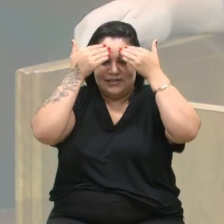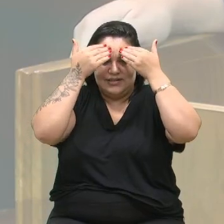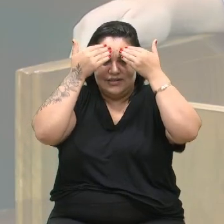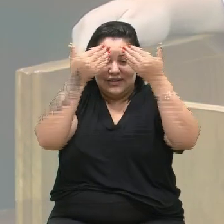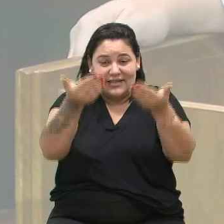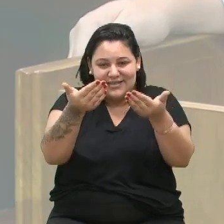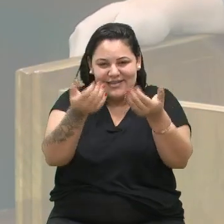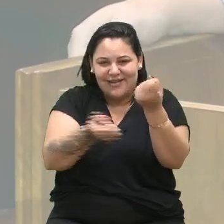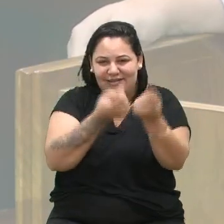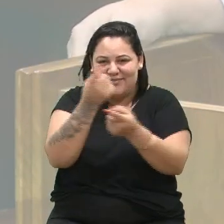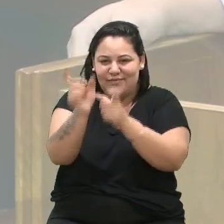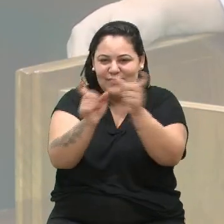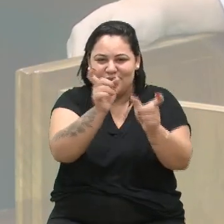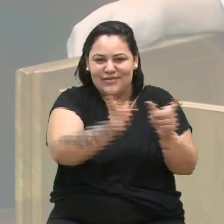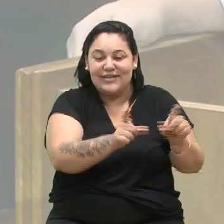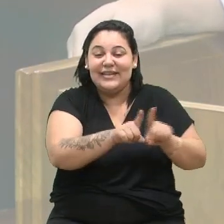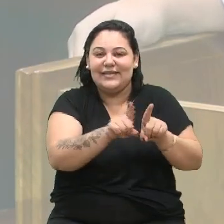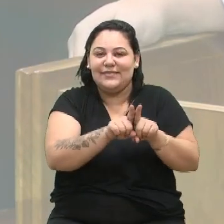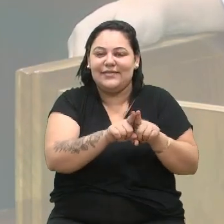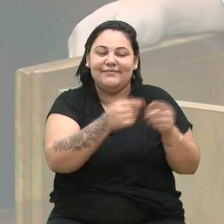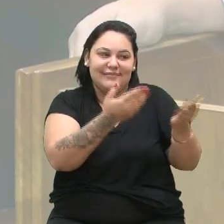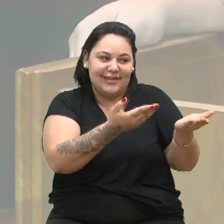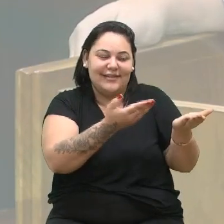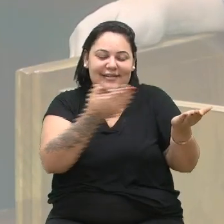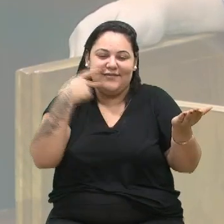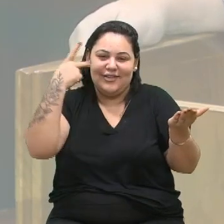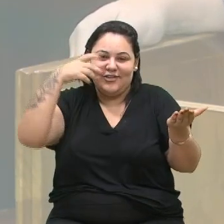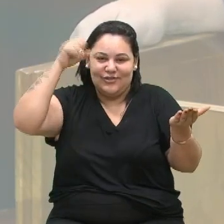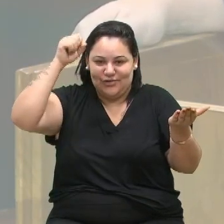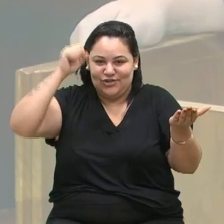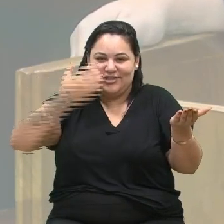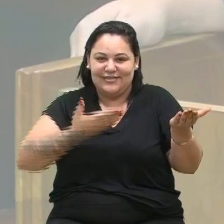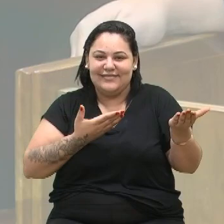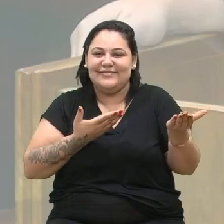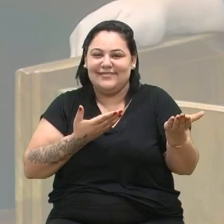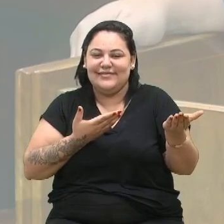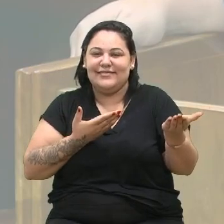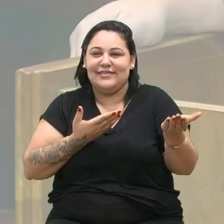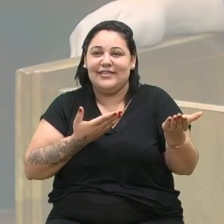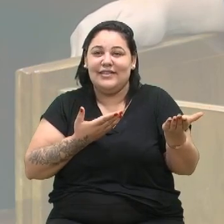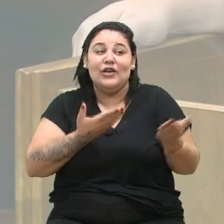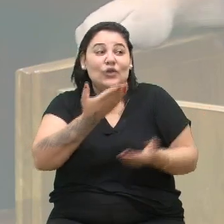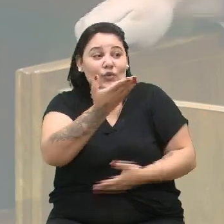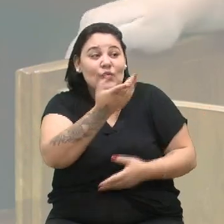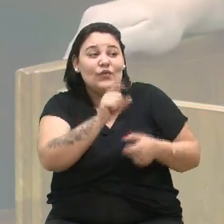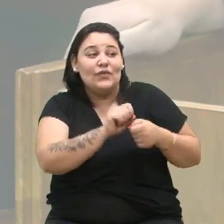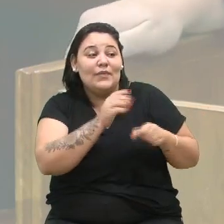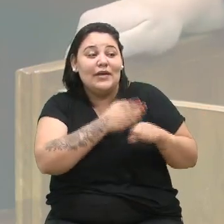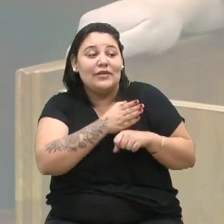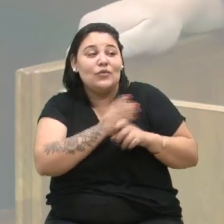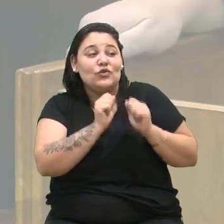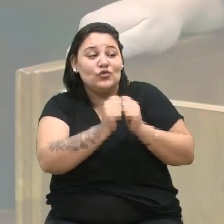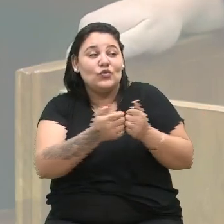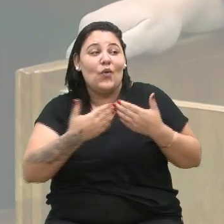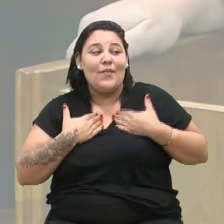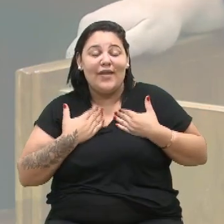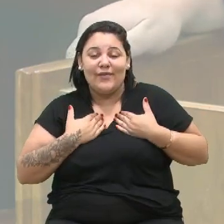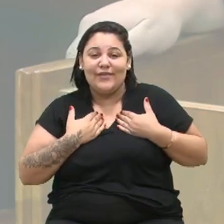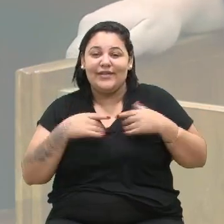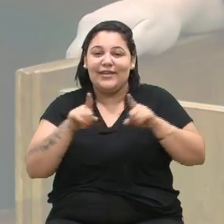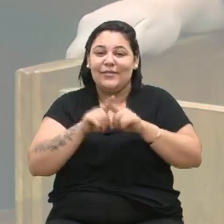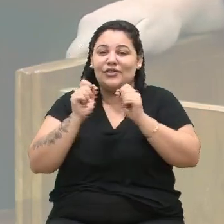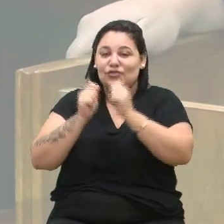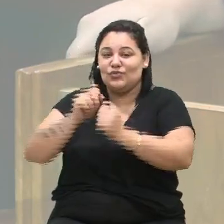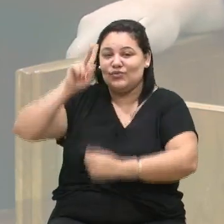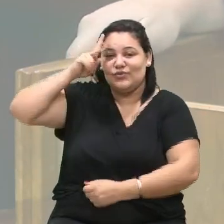pessoas, e justamente o vereador Clóvis, o senhor, que fez parte junto comigo, e também com o vereador Velocino,